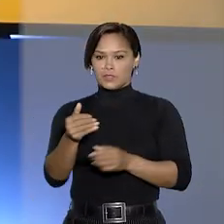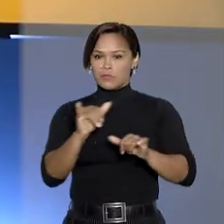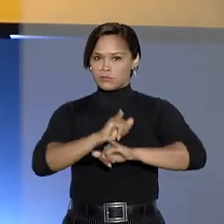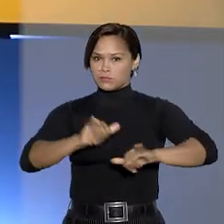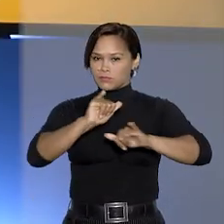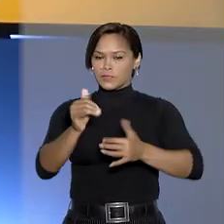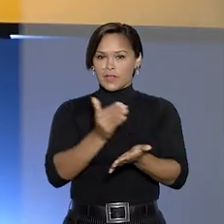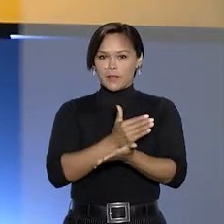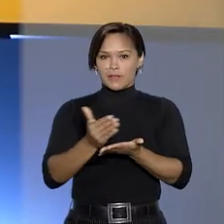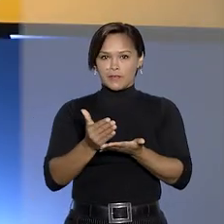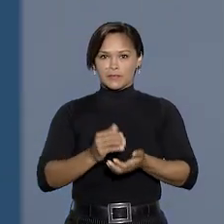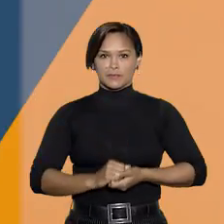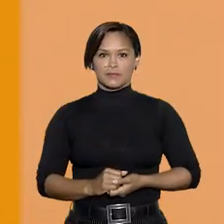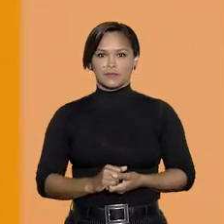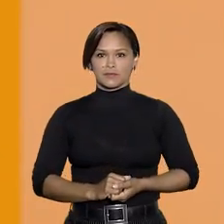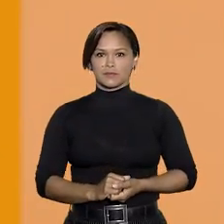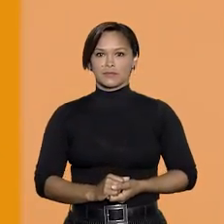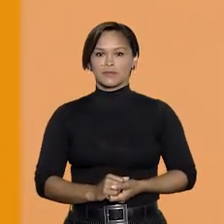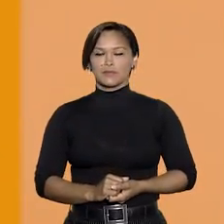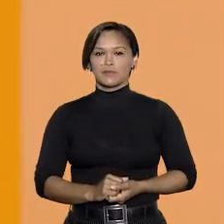Notícias começa agora.